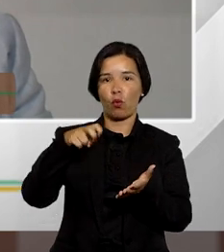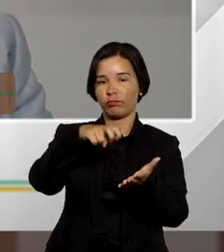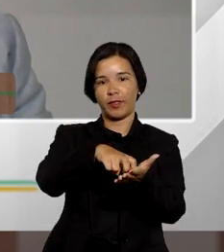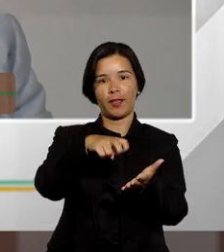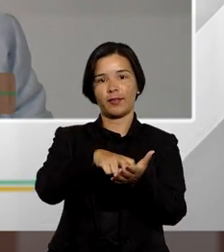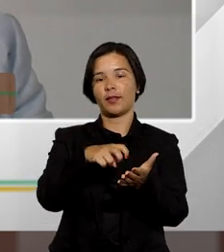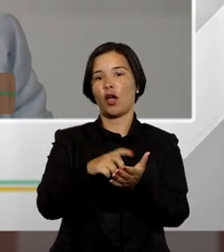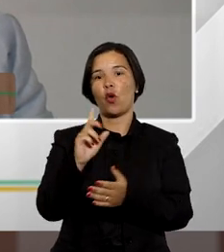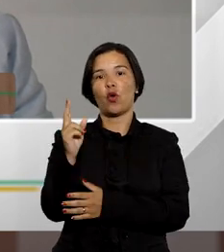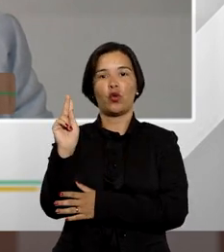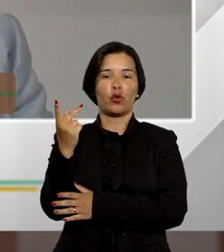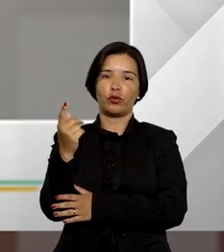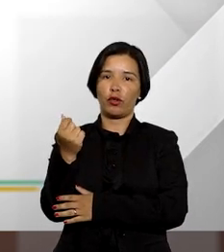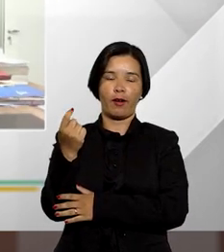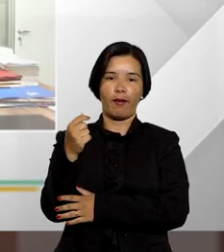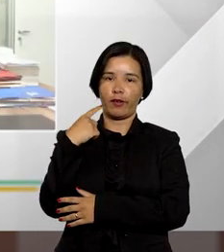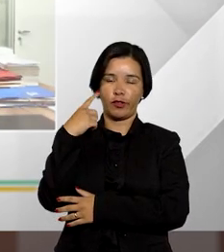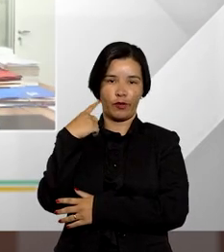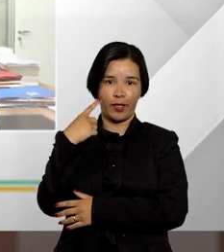advocatícios.